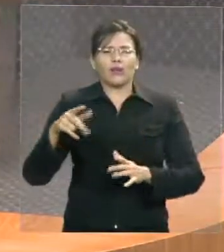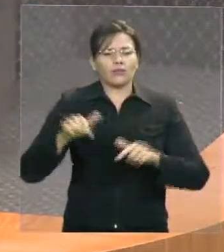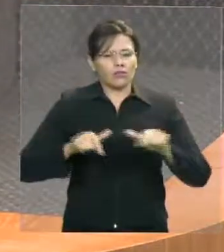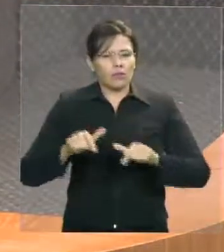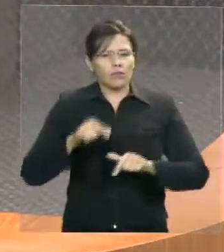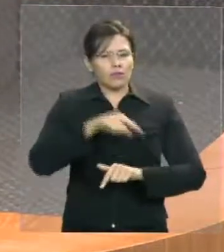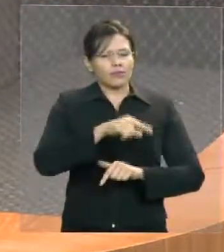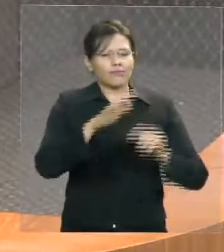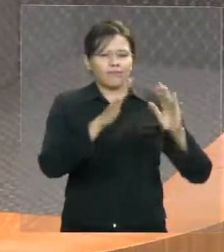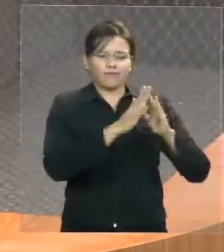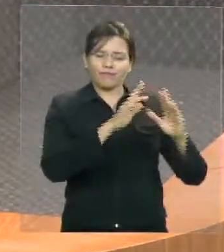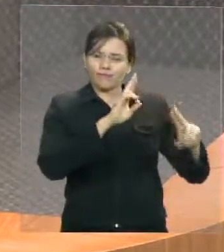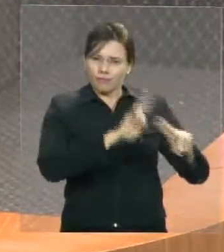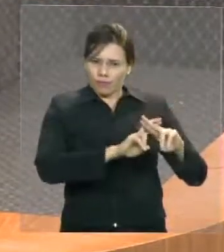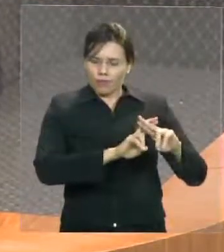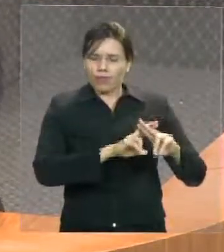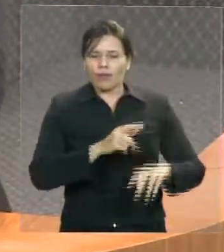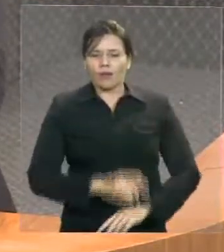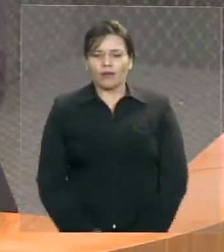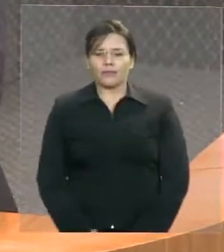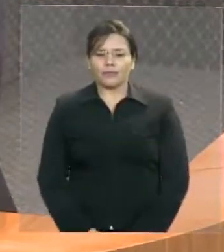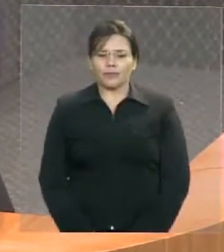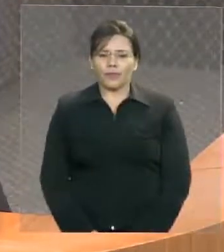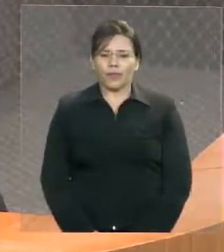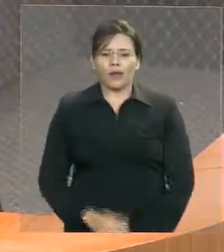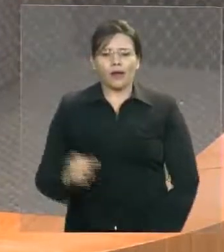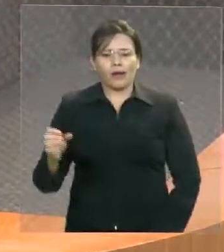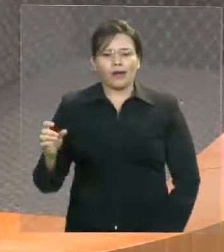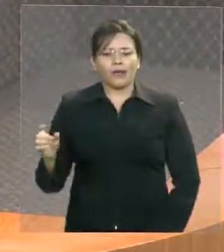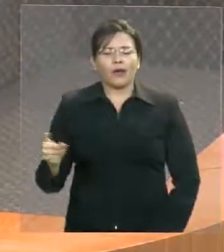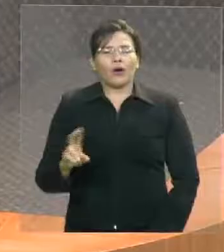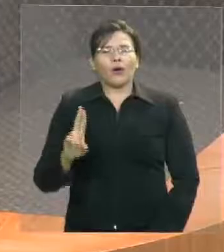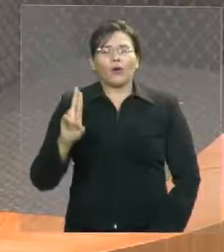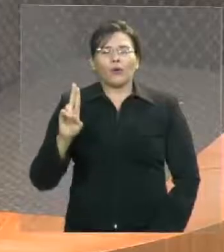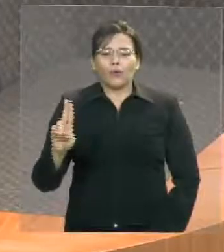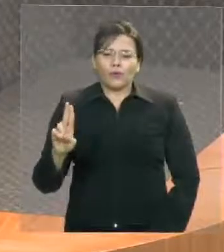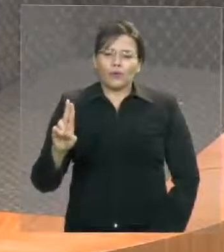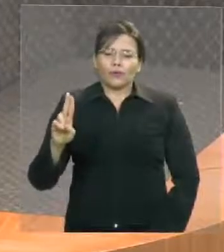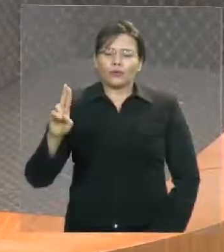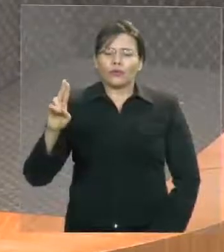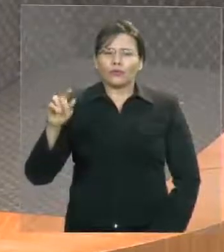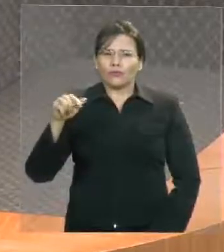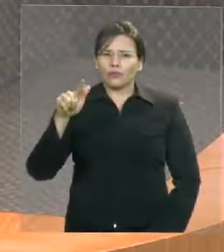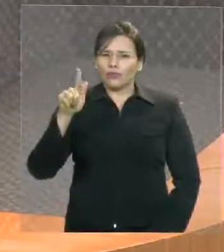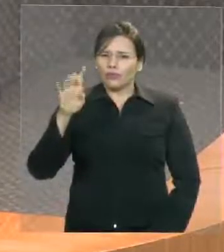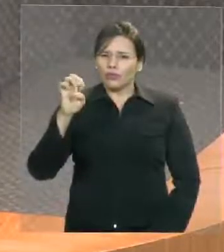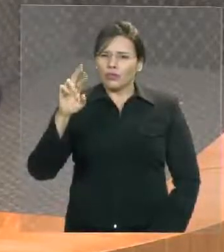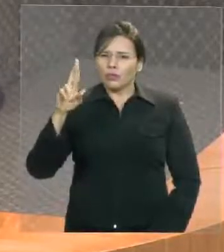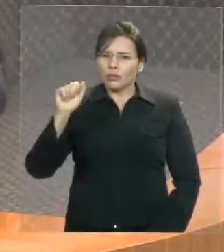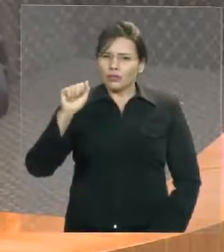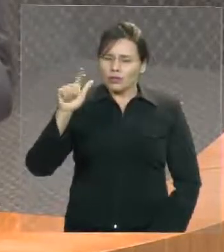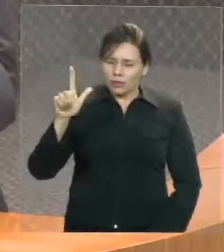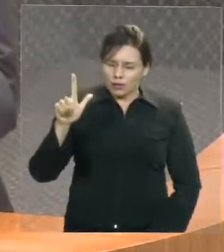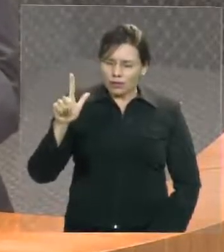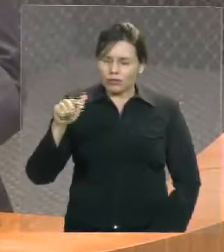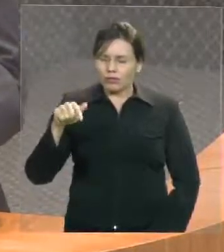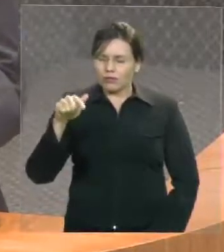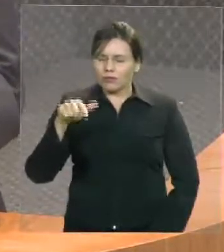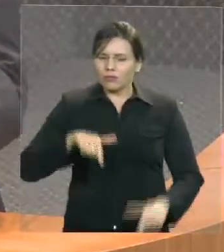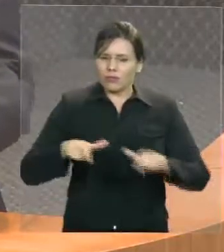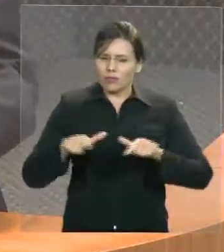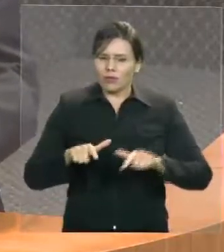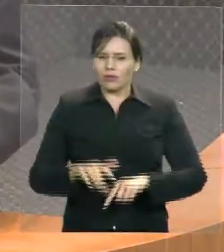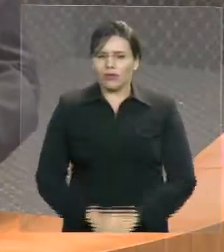Sindical, Nova Central Sindical, União Geral dos Trabalhadores, União Nacional dos Fiscais Agropecuários,